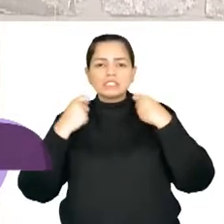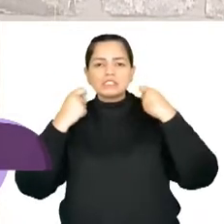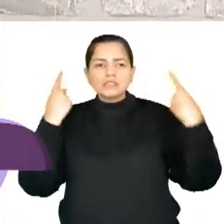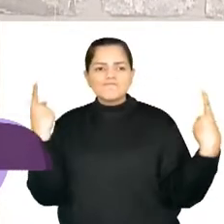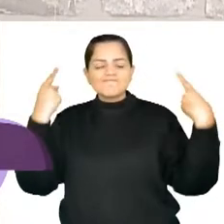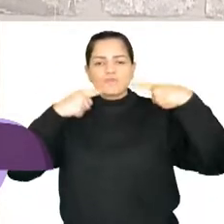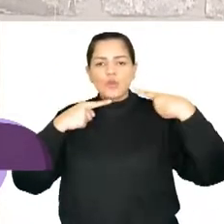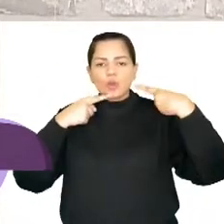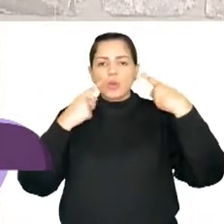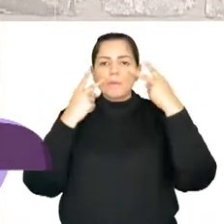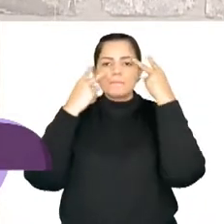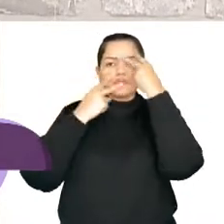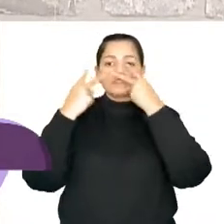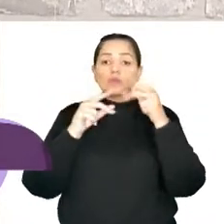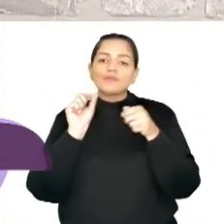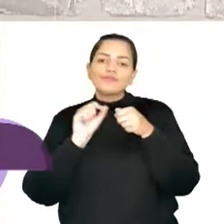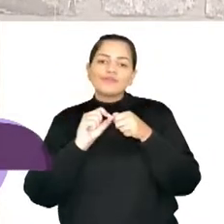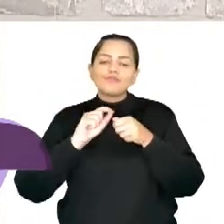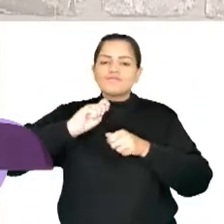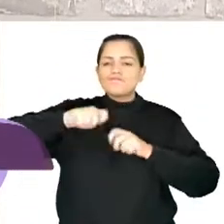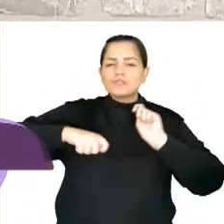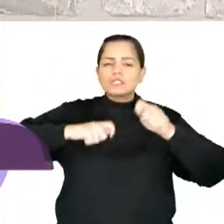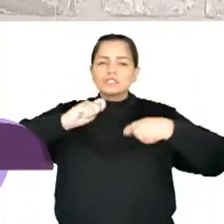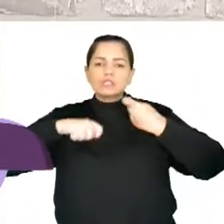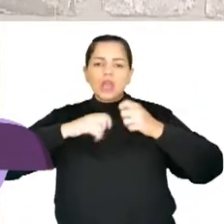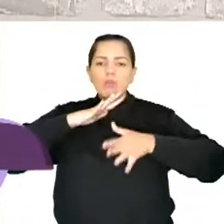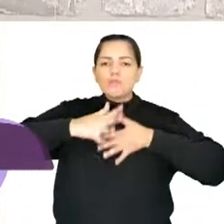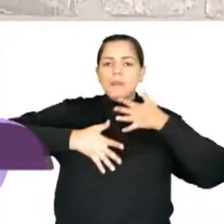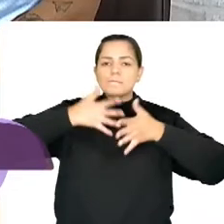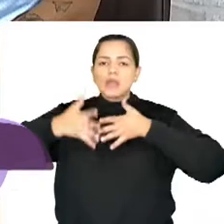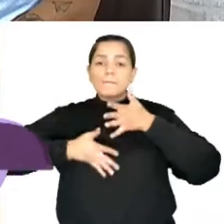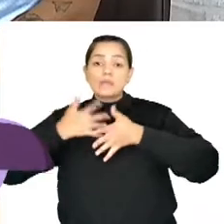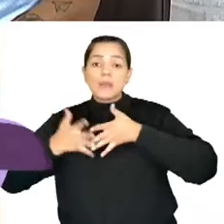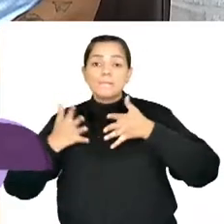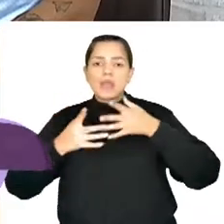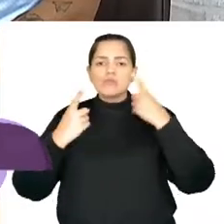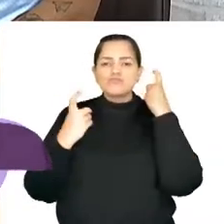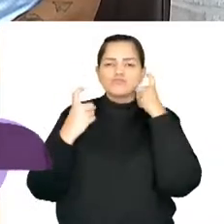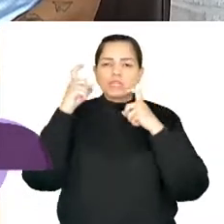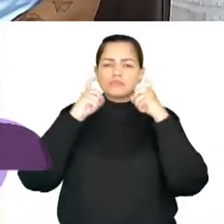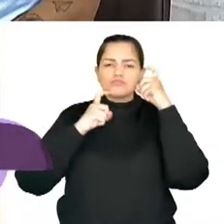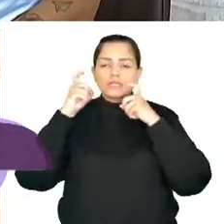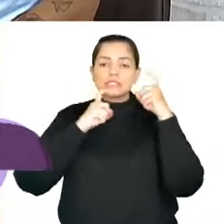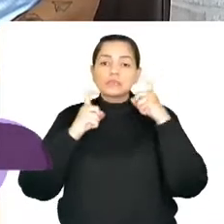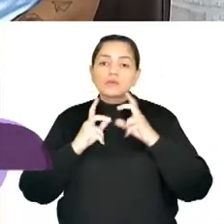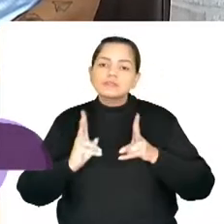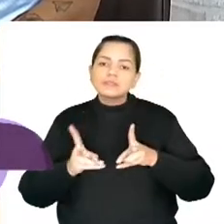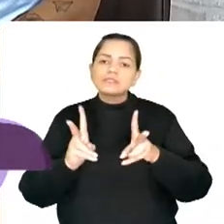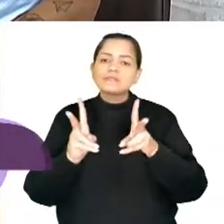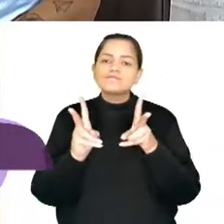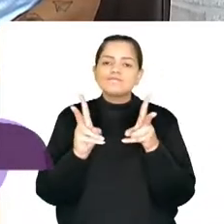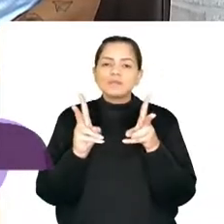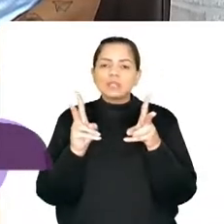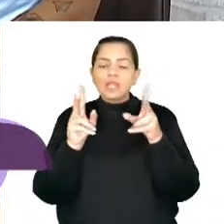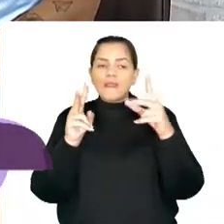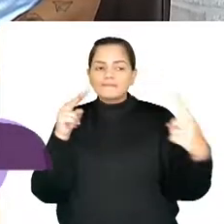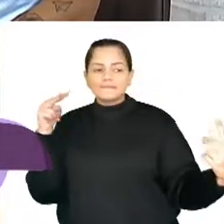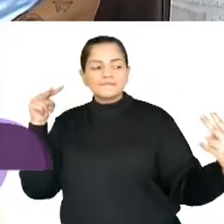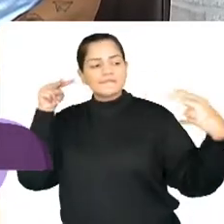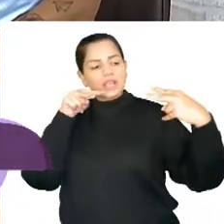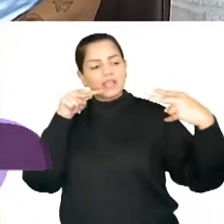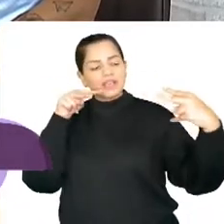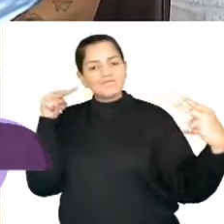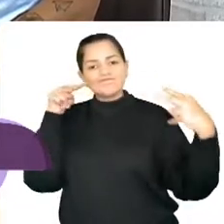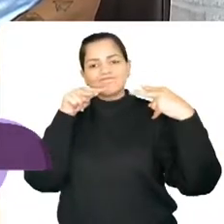modalidade com foco no visual. Então a gente faz sinais, né, gestos mesmo, como você falou, expressões, todas ligadas